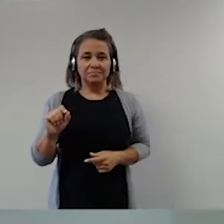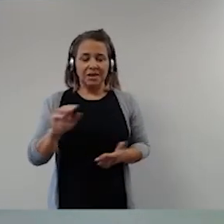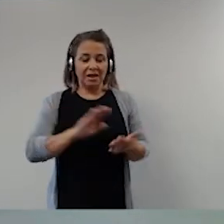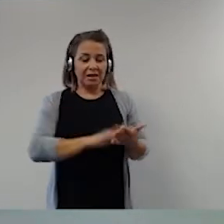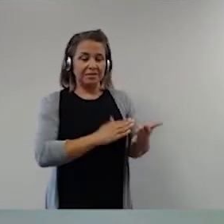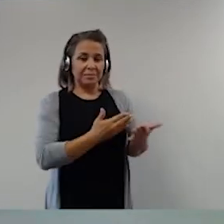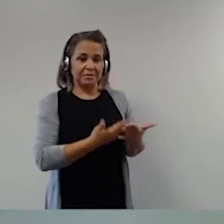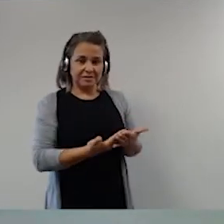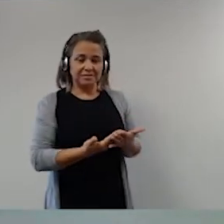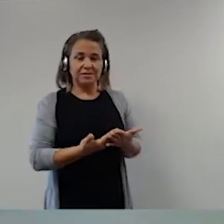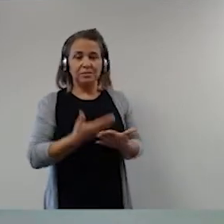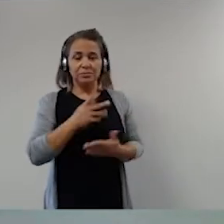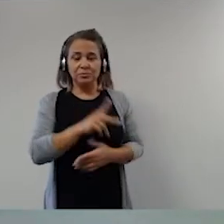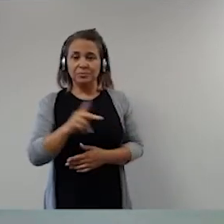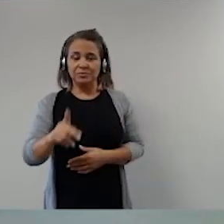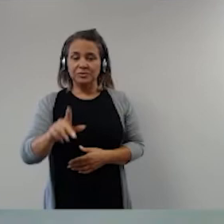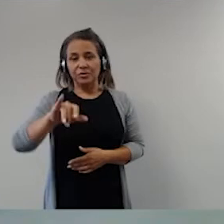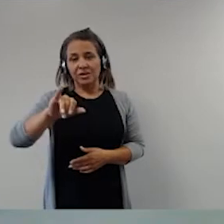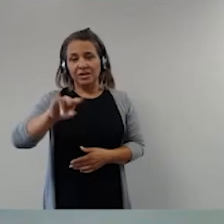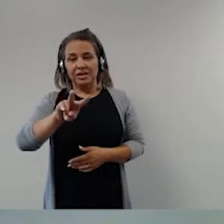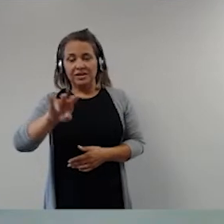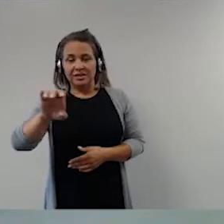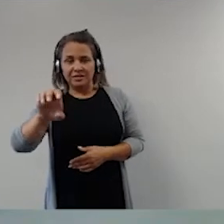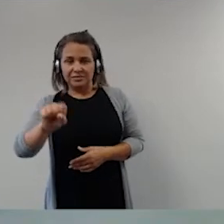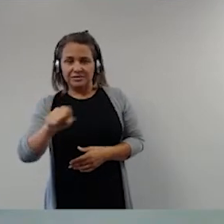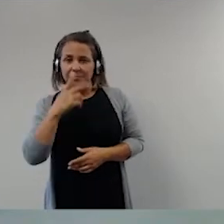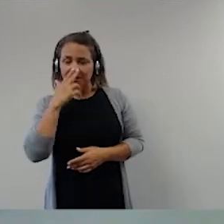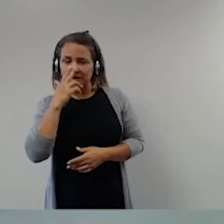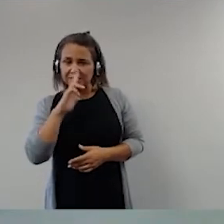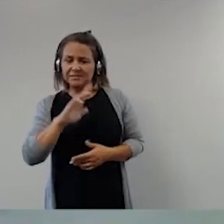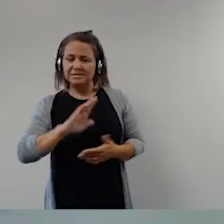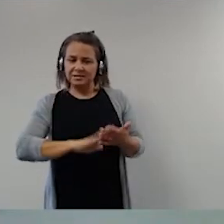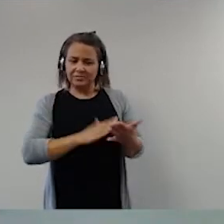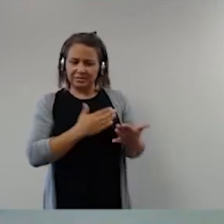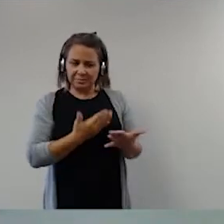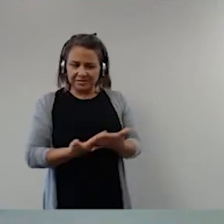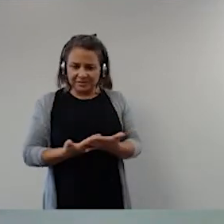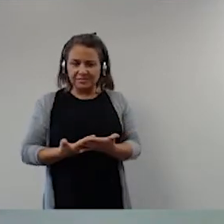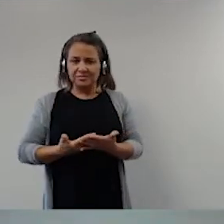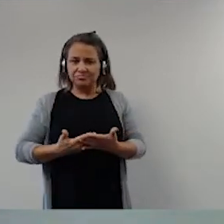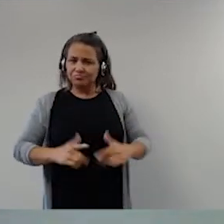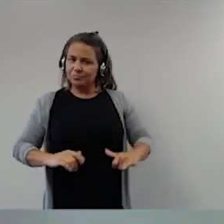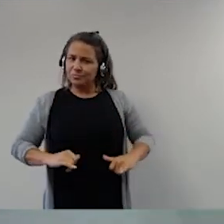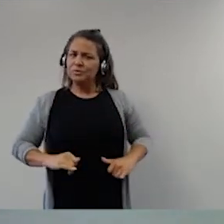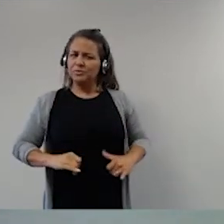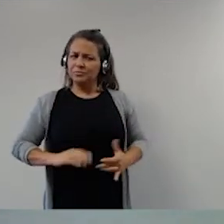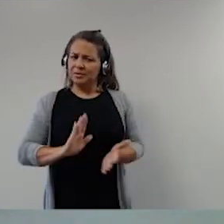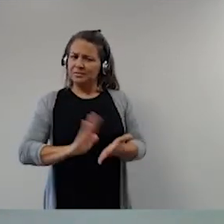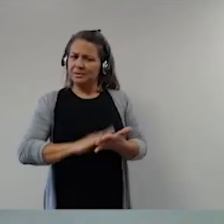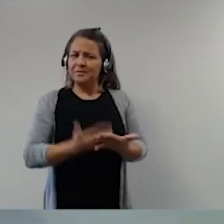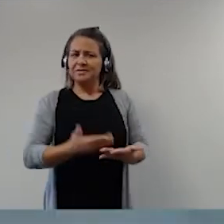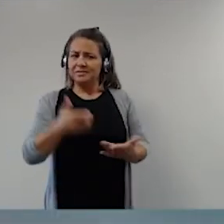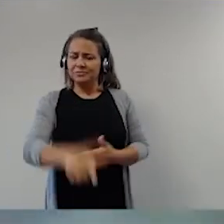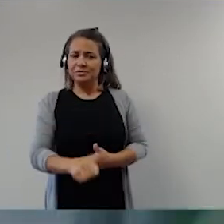interpretação do doutor Ives, pelo jeito, ela sofreu interpretação da interpretação. Então, a coisa parece que pegou